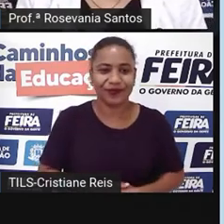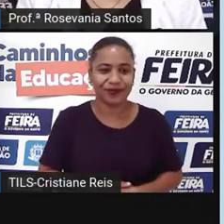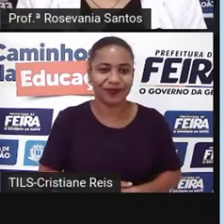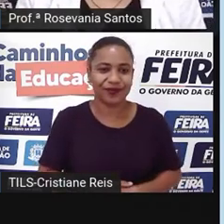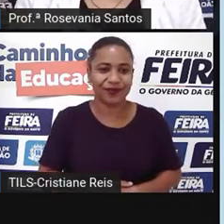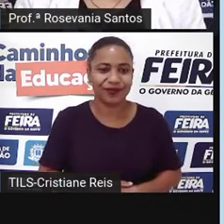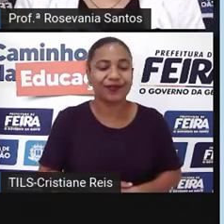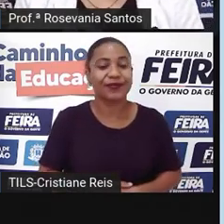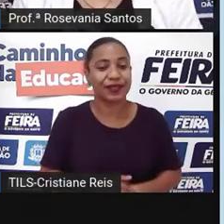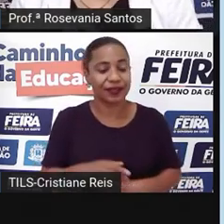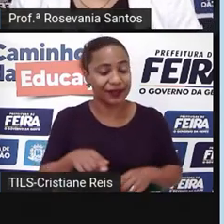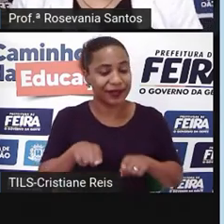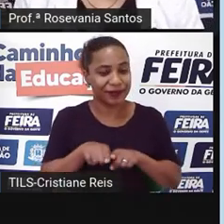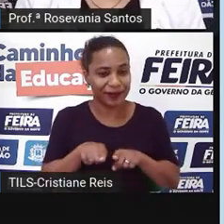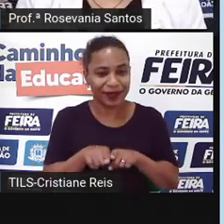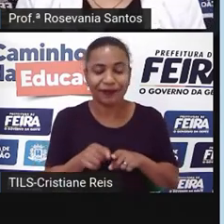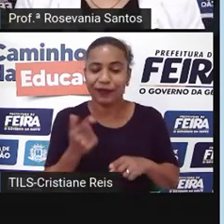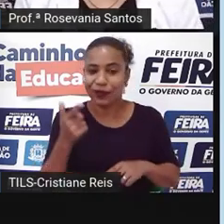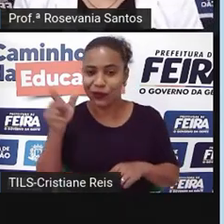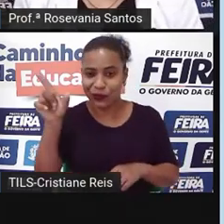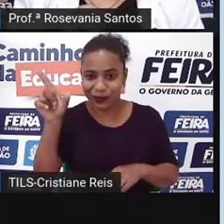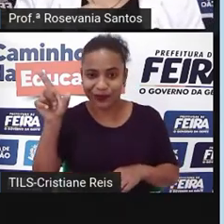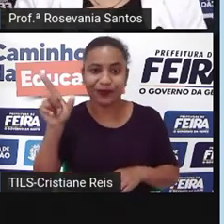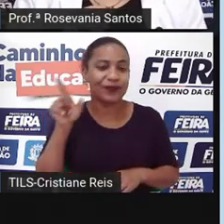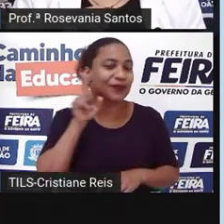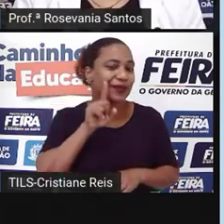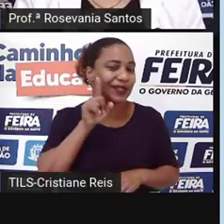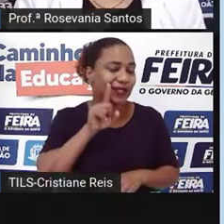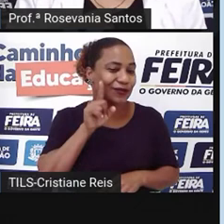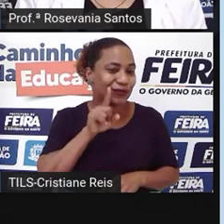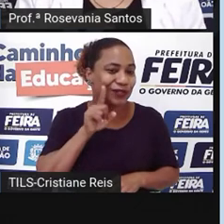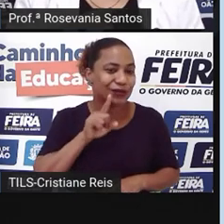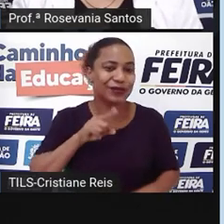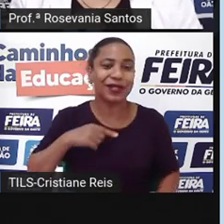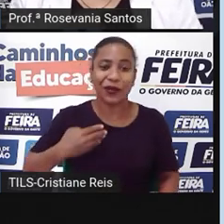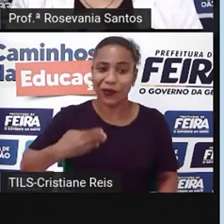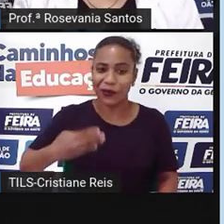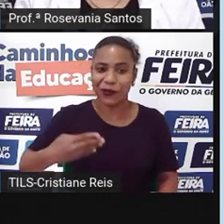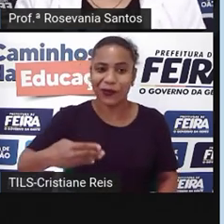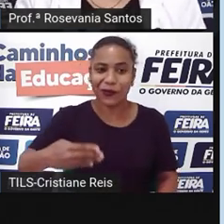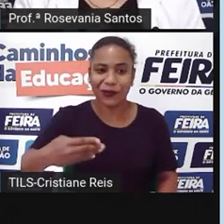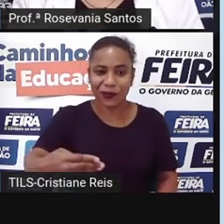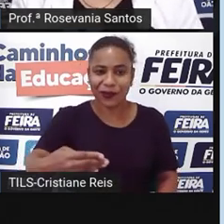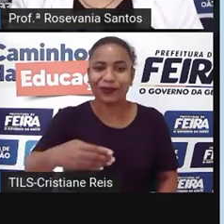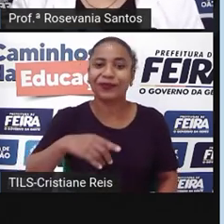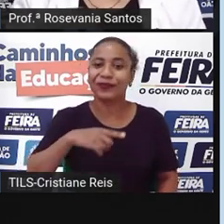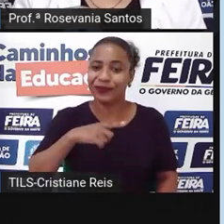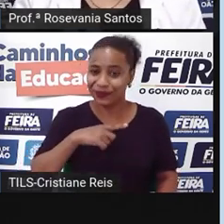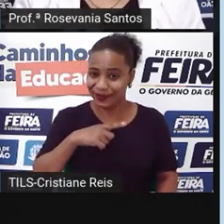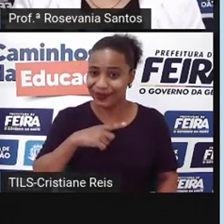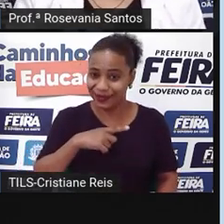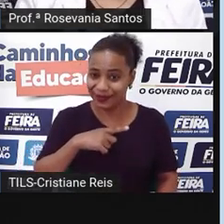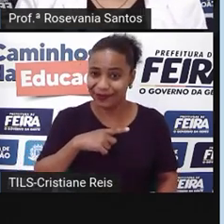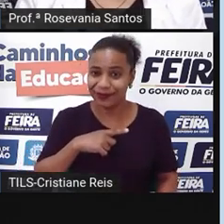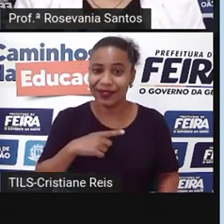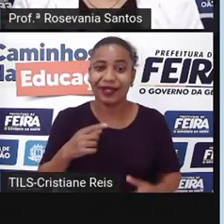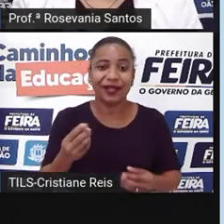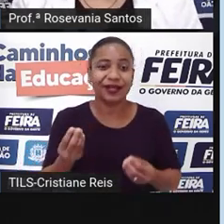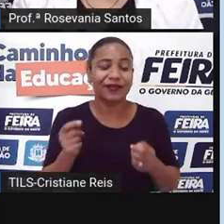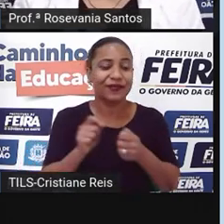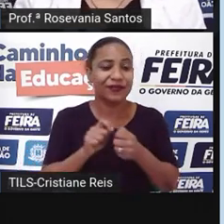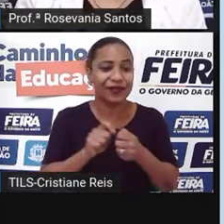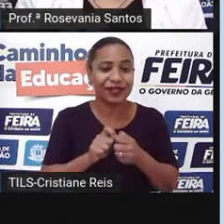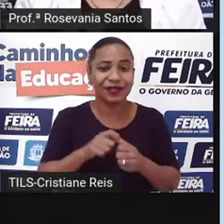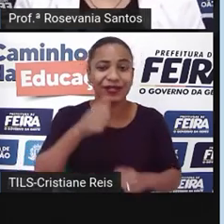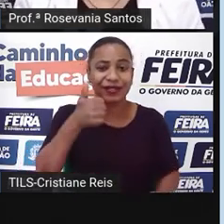Outra medida que também não agradou, né? Os Estados Unidos e o Reino Unido foi a criação de um contingente de reserva no